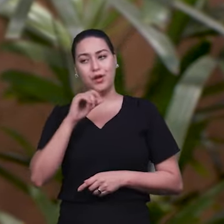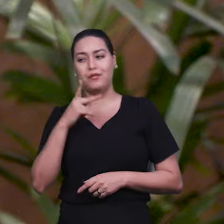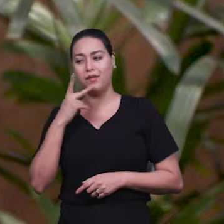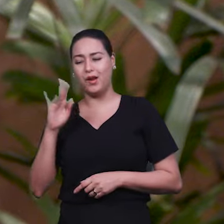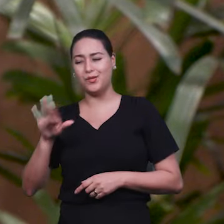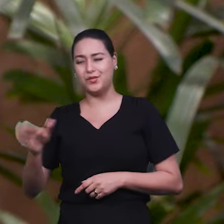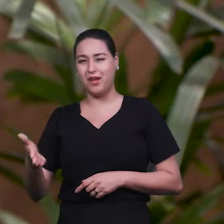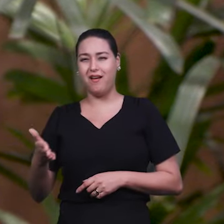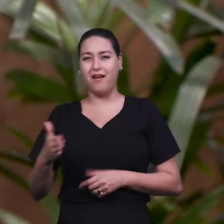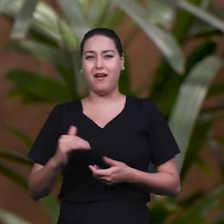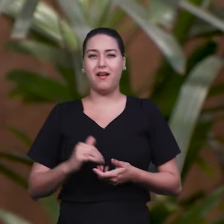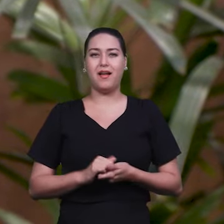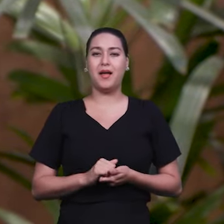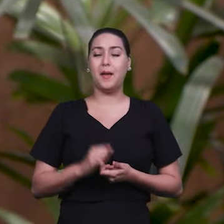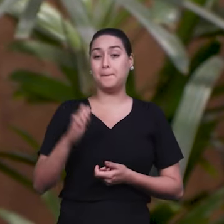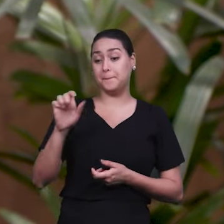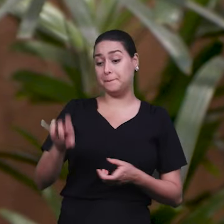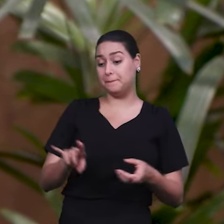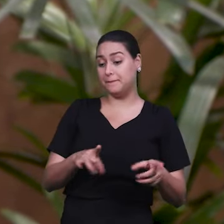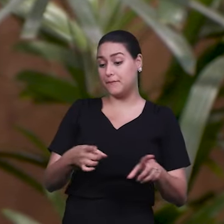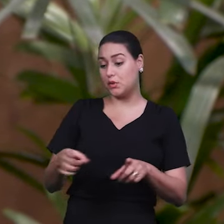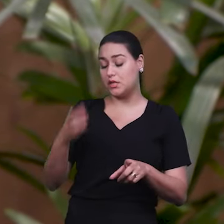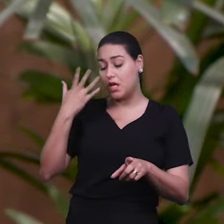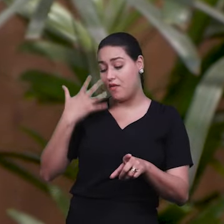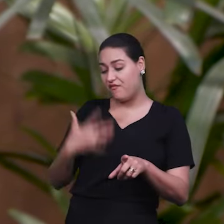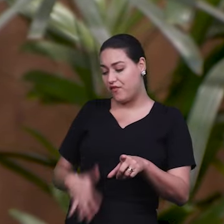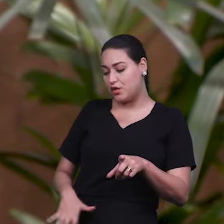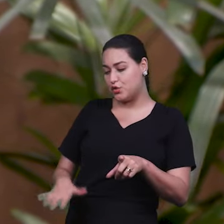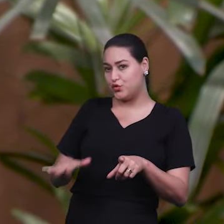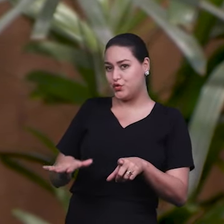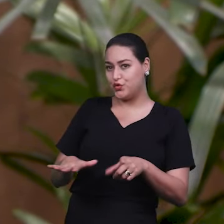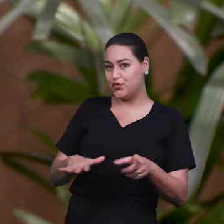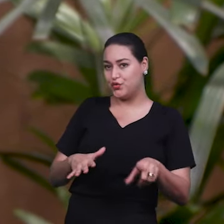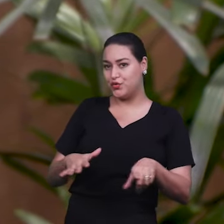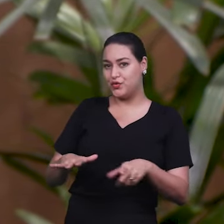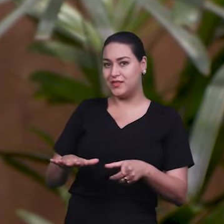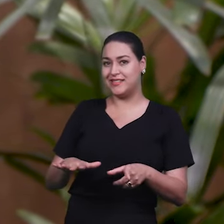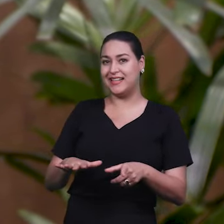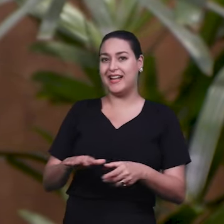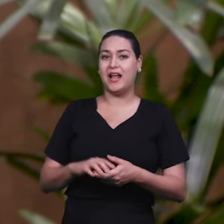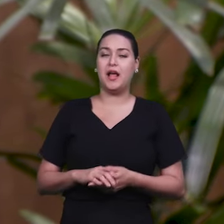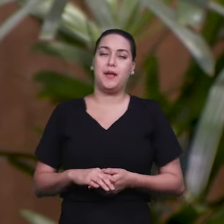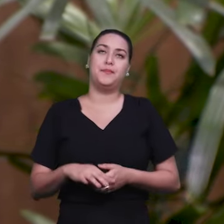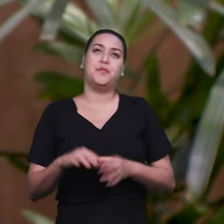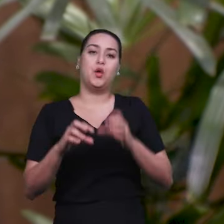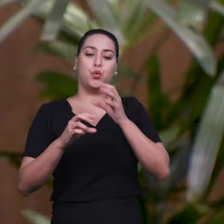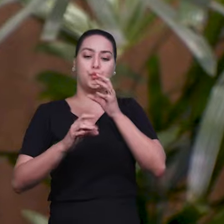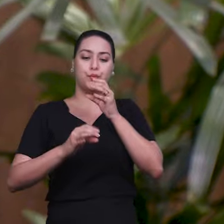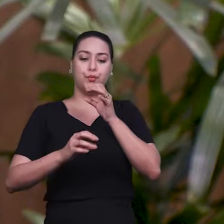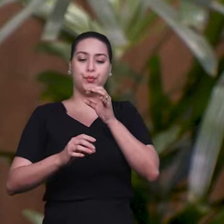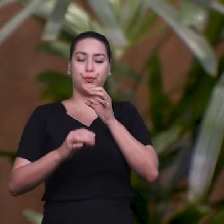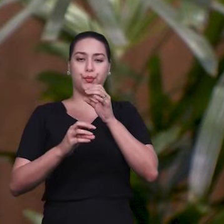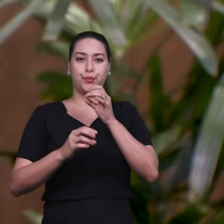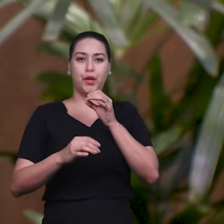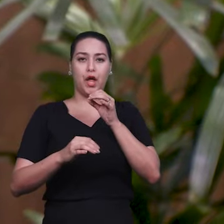é no caso da musicalização infantil. Então, se estuda flauta doce, violão,